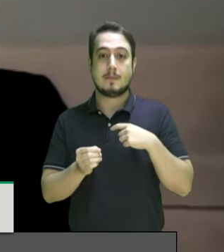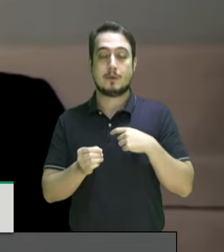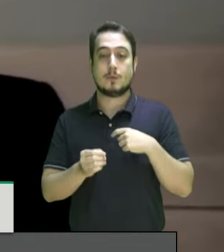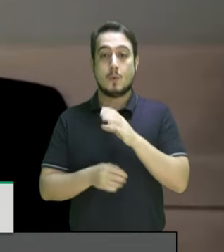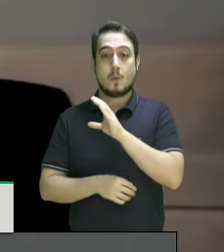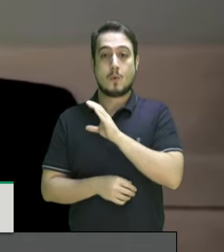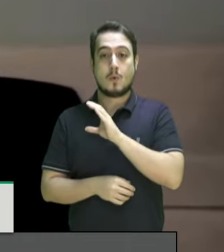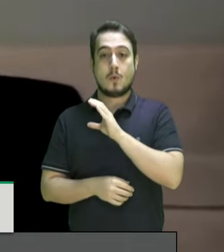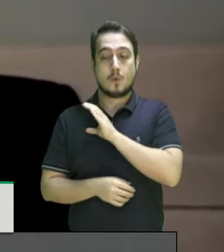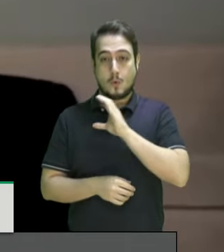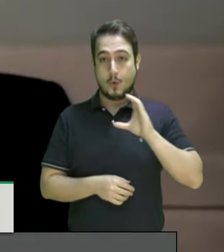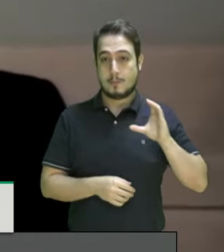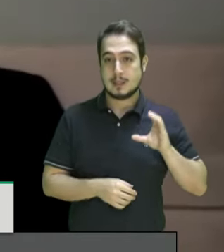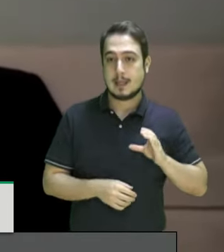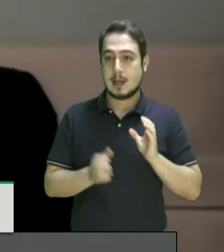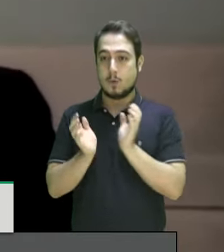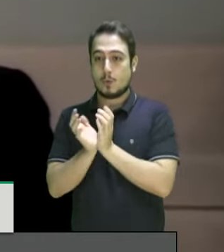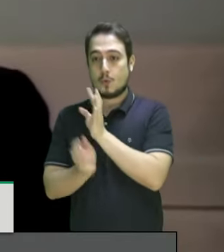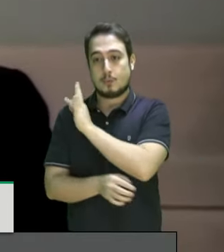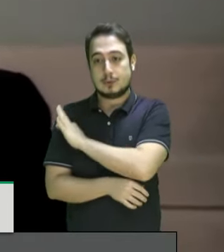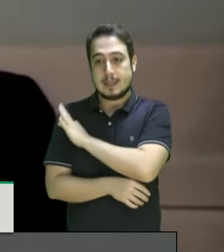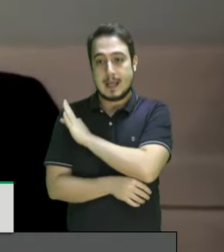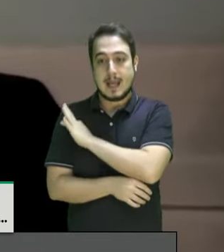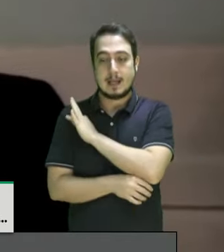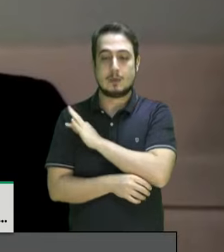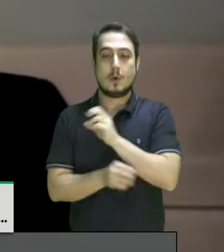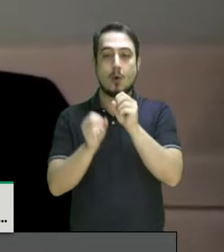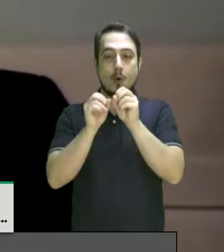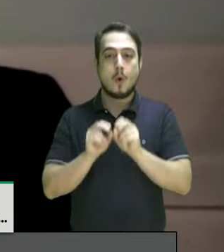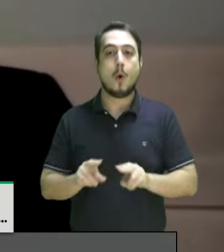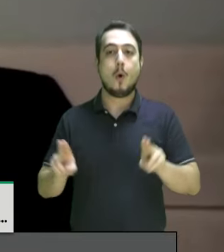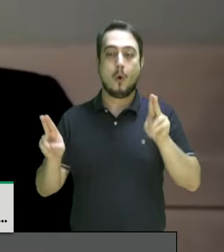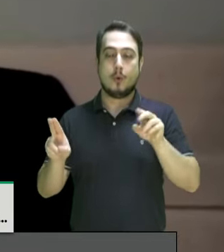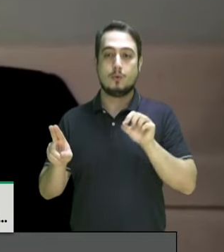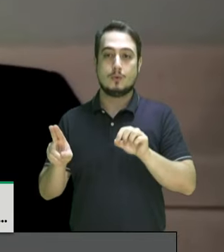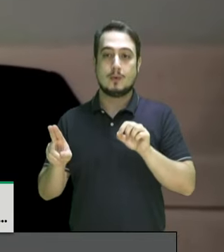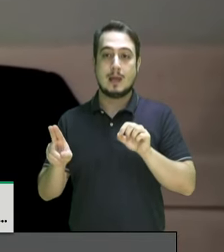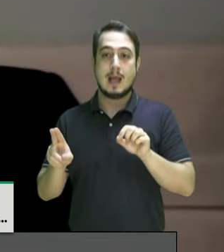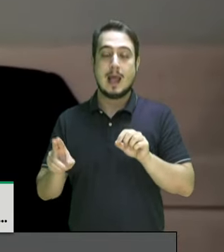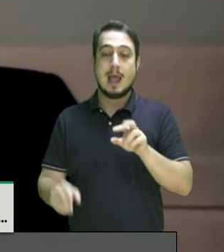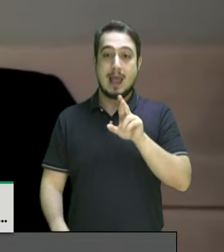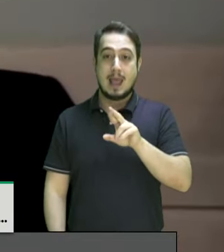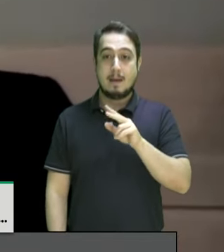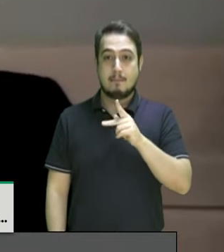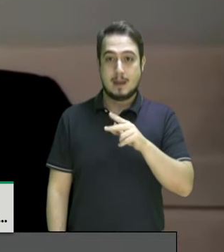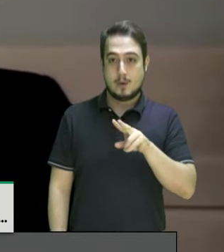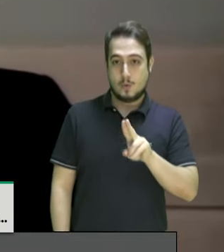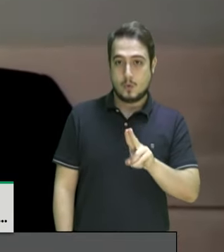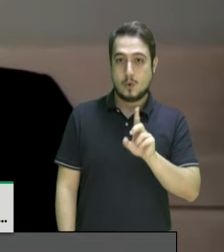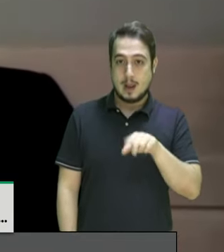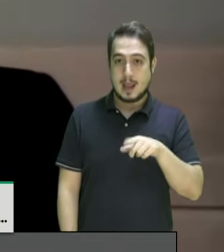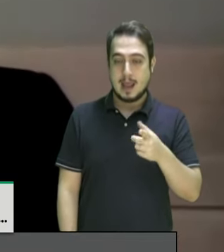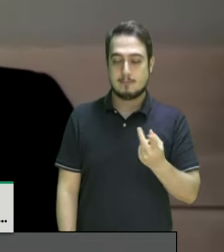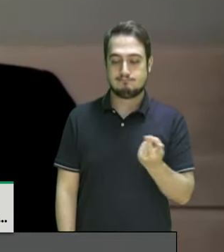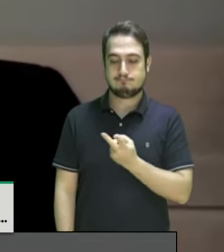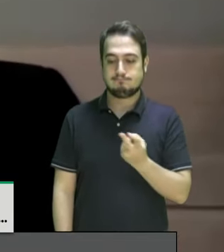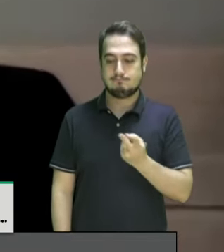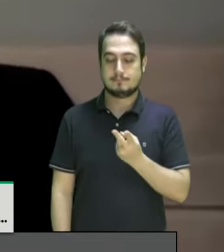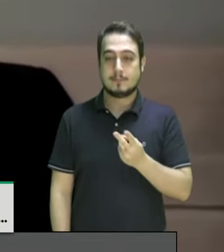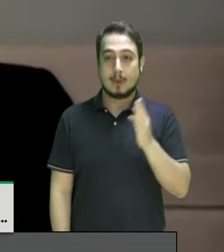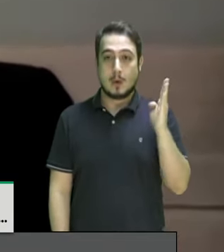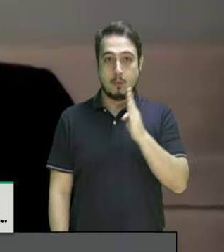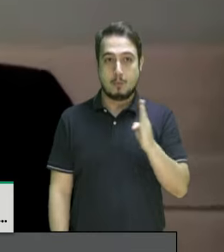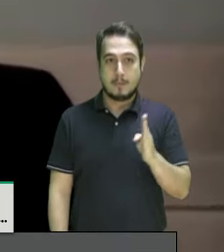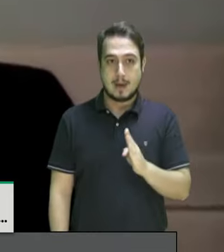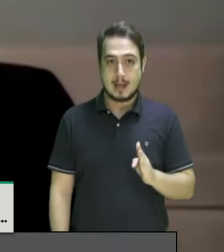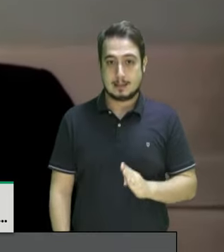peritos, por um corpo técnico, por um relator especial da ONU, coisa que o valha. A RPU é um exercício entre pares, em que o Brasil